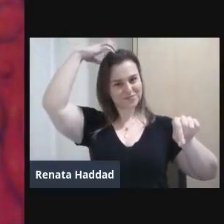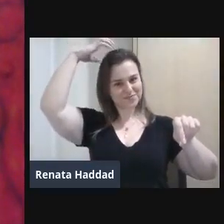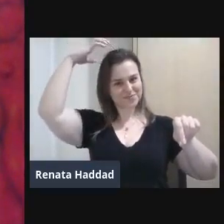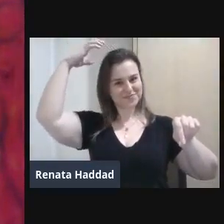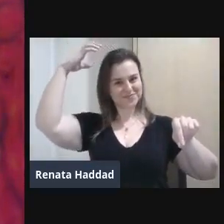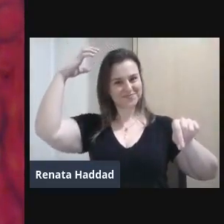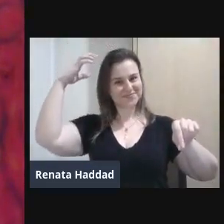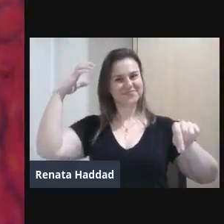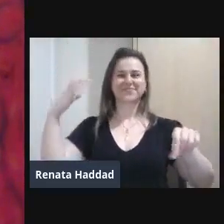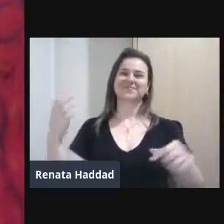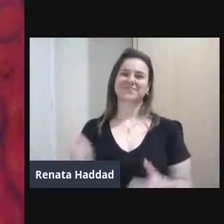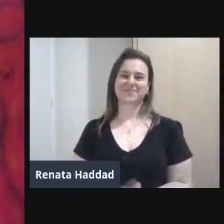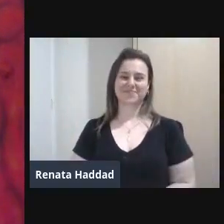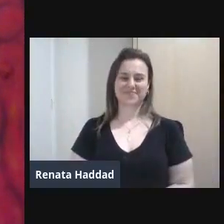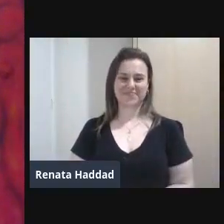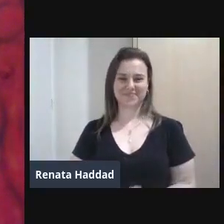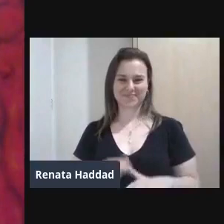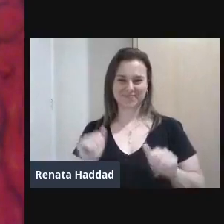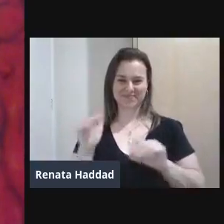laia